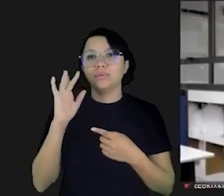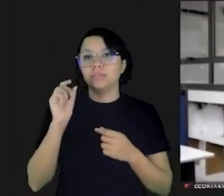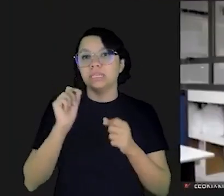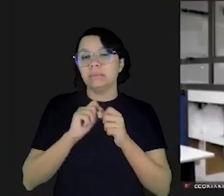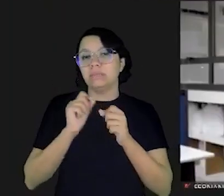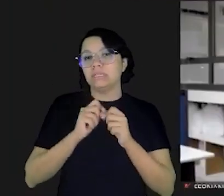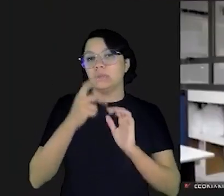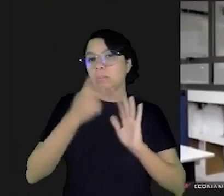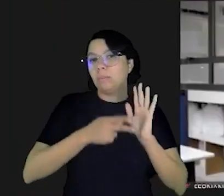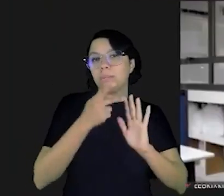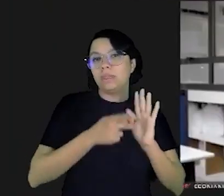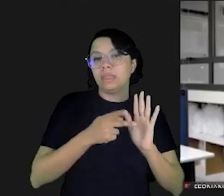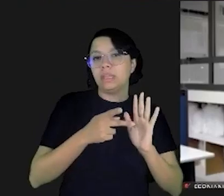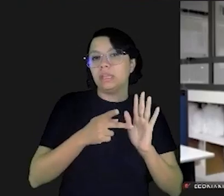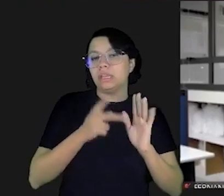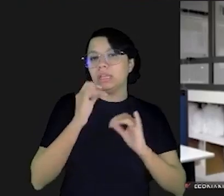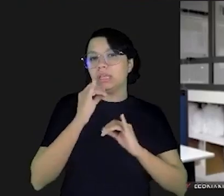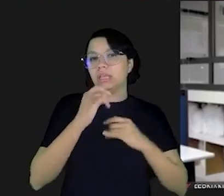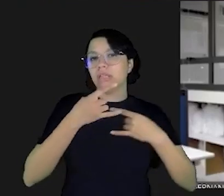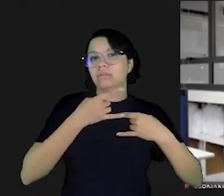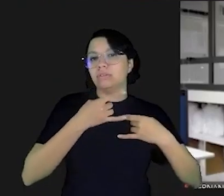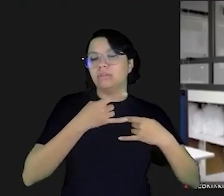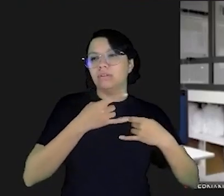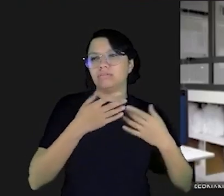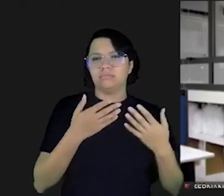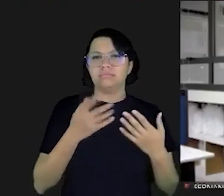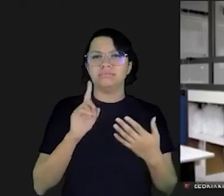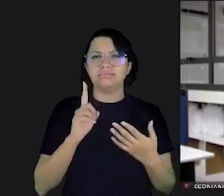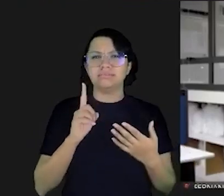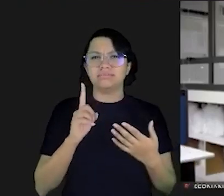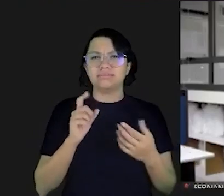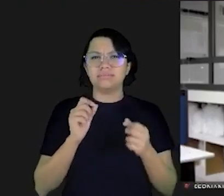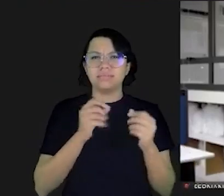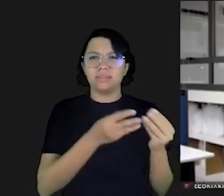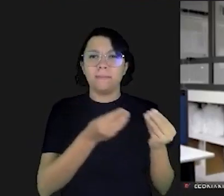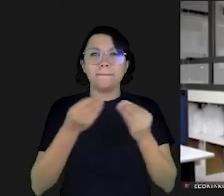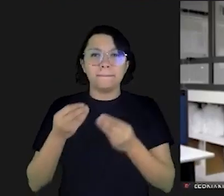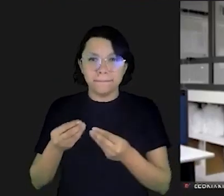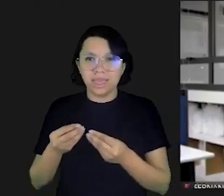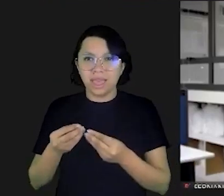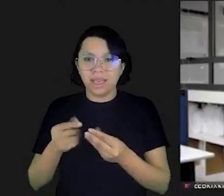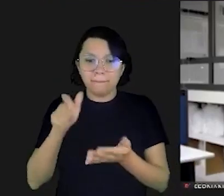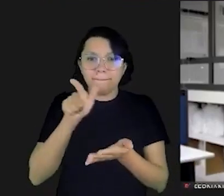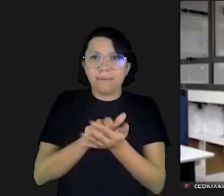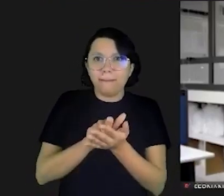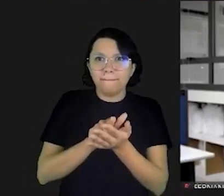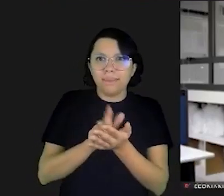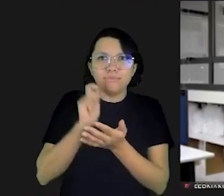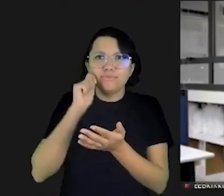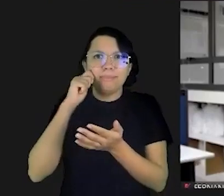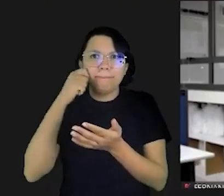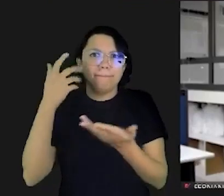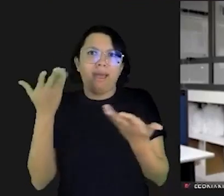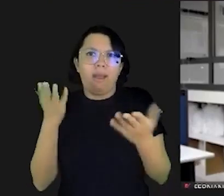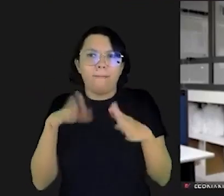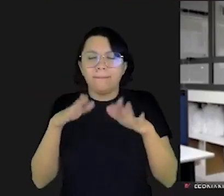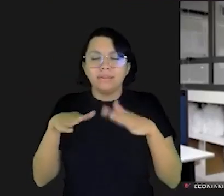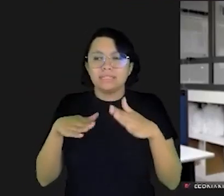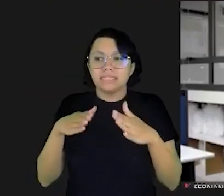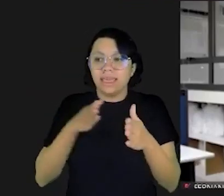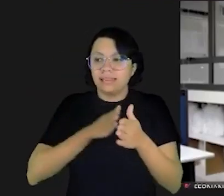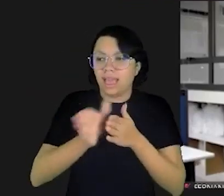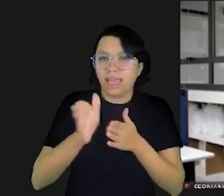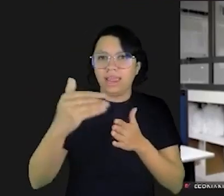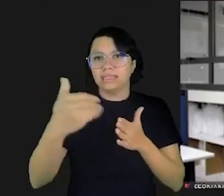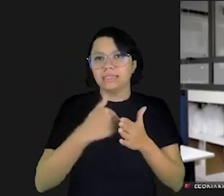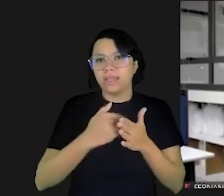porque eu não sei mexer com planilha então faça um pedaço de papel pega ali um saco de pão e vai fazendo entradas e